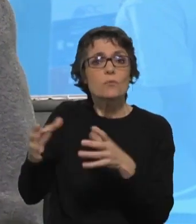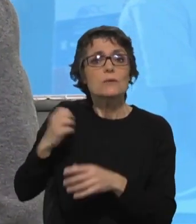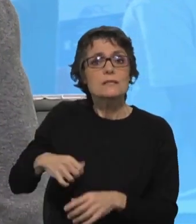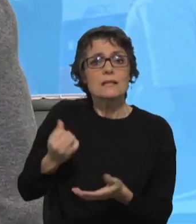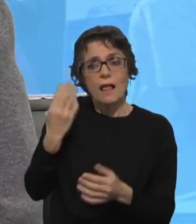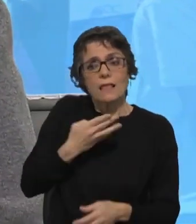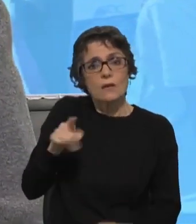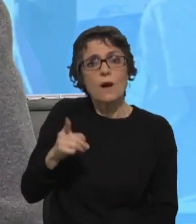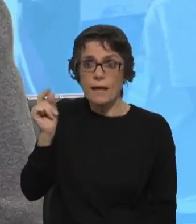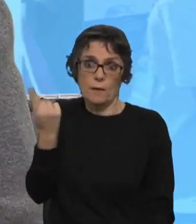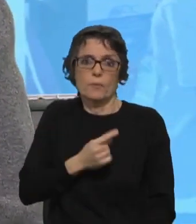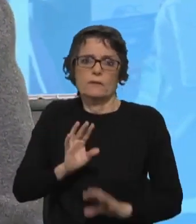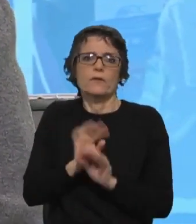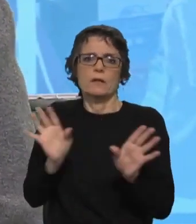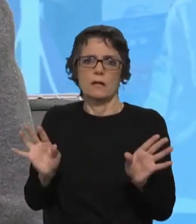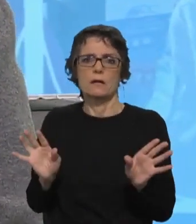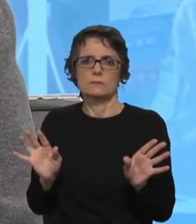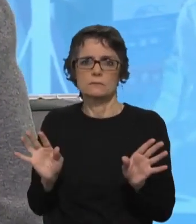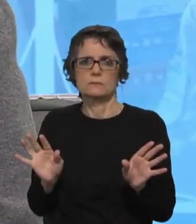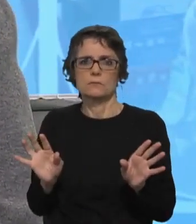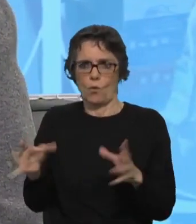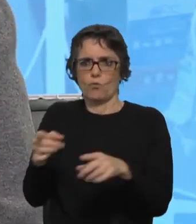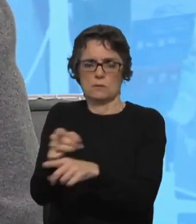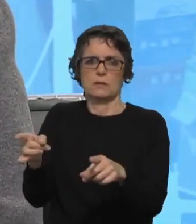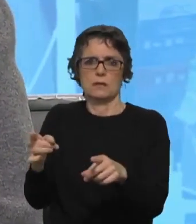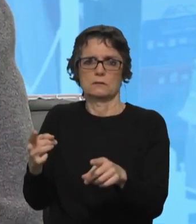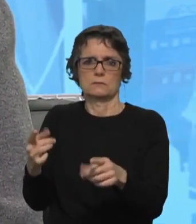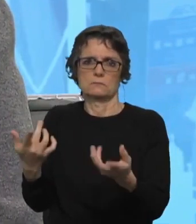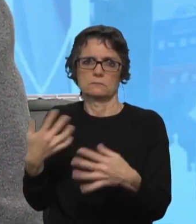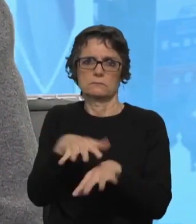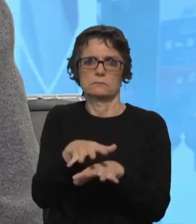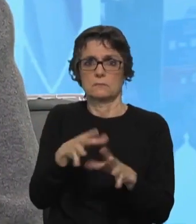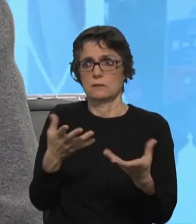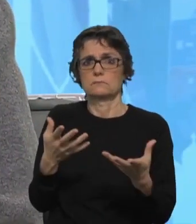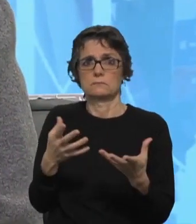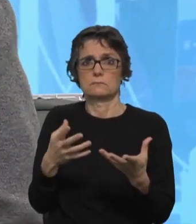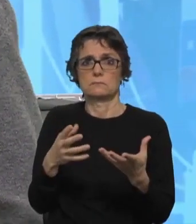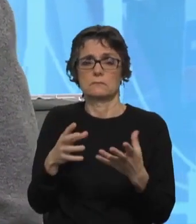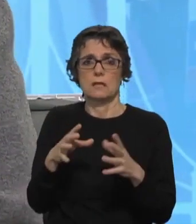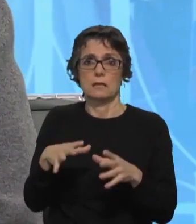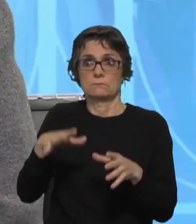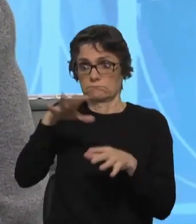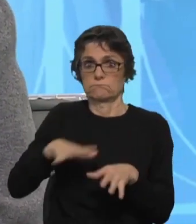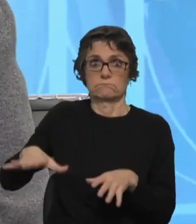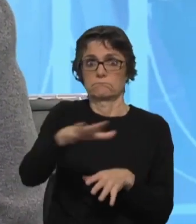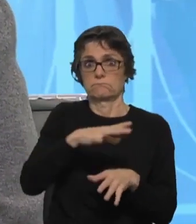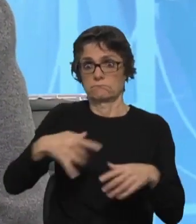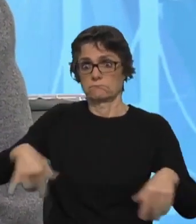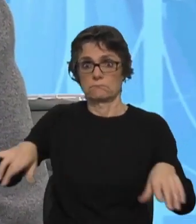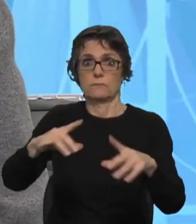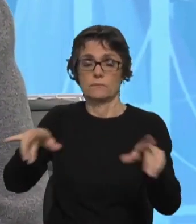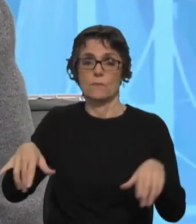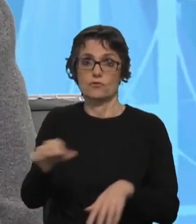são os seus deveres, enquanto comunidade, que estão inseridos na nossa terra, no nosso espaço.